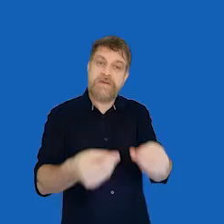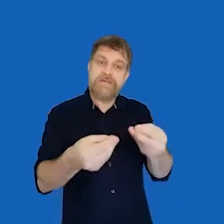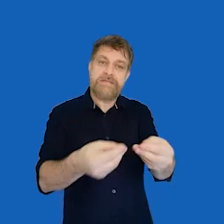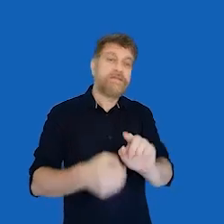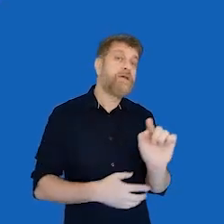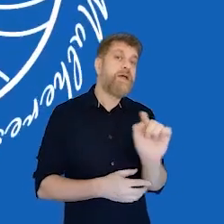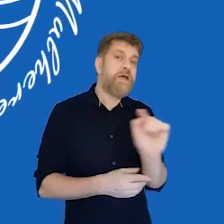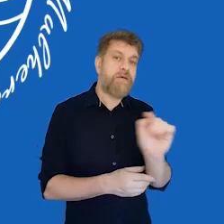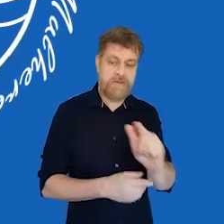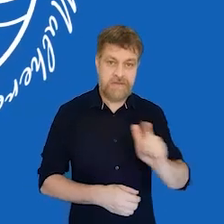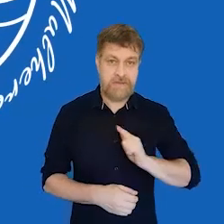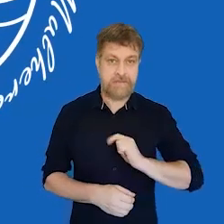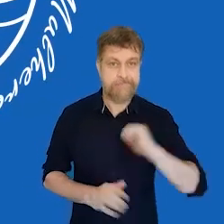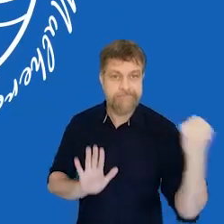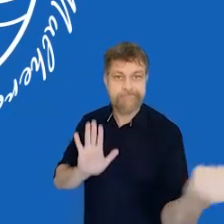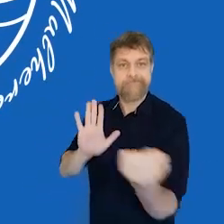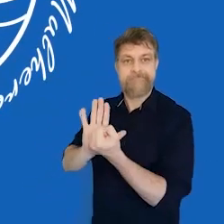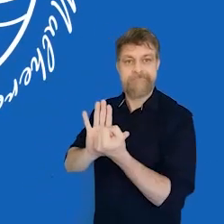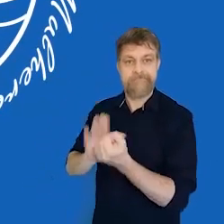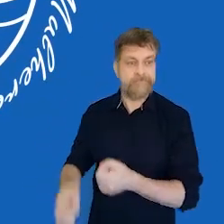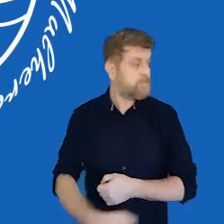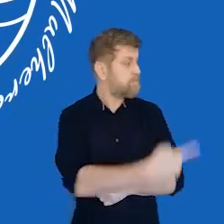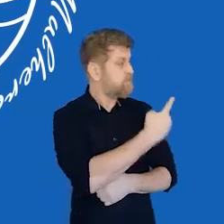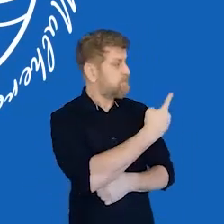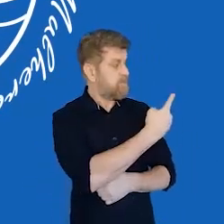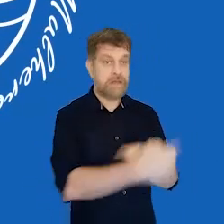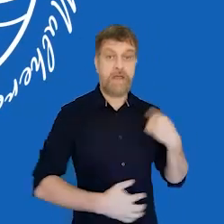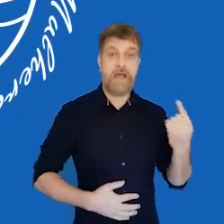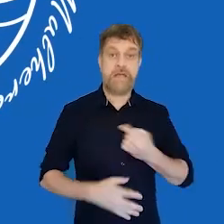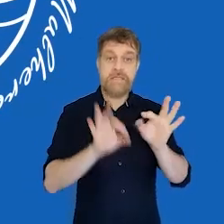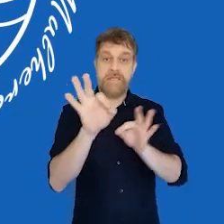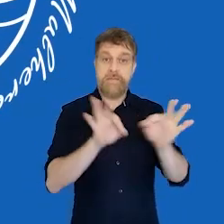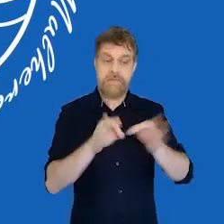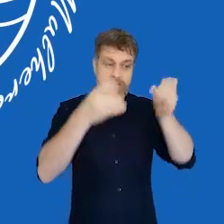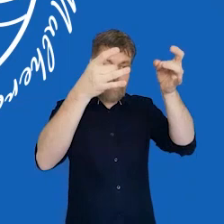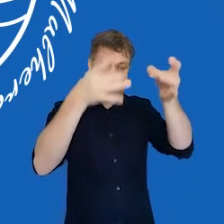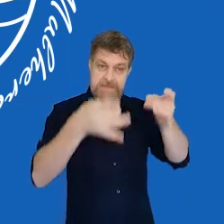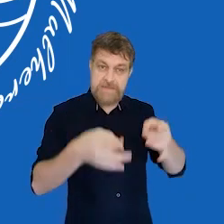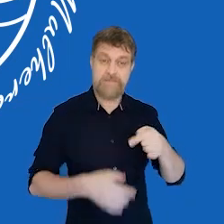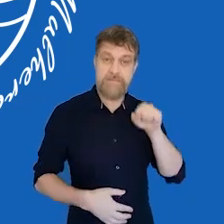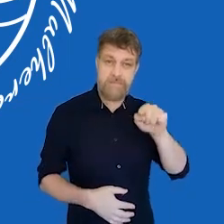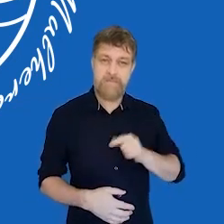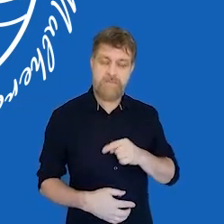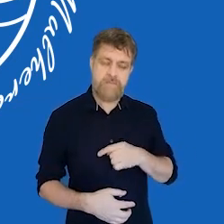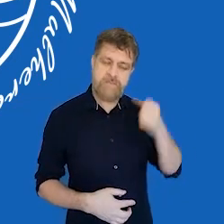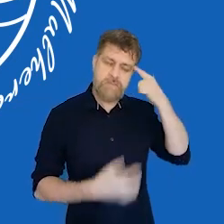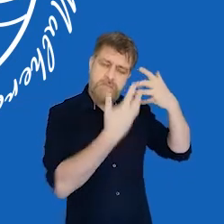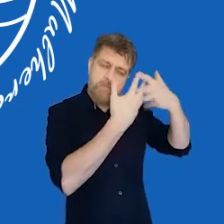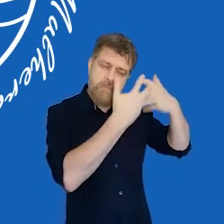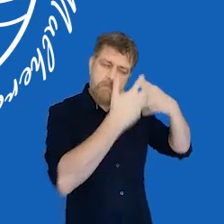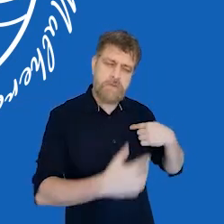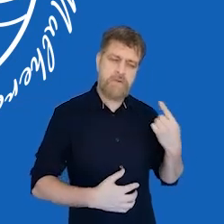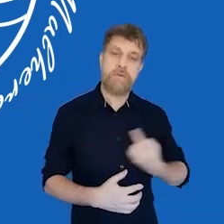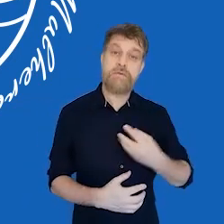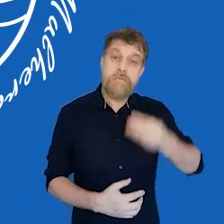aí é essa logomarca, que aqui, que a gente especialmente para o projeto. A tentativa foi refletir o que a gente